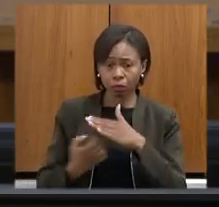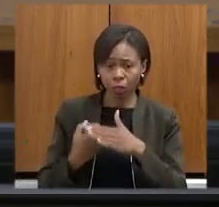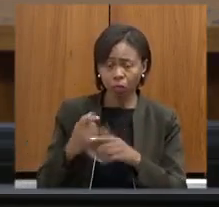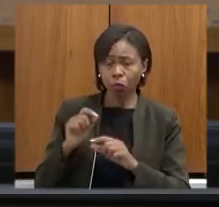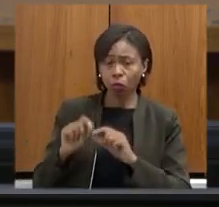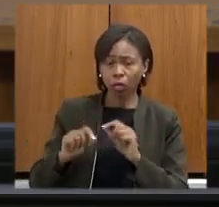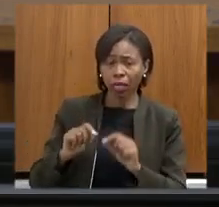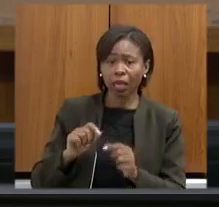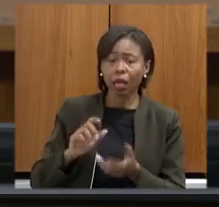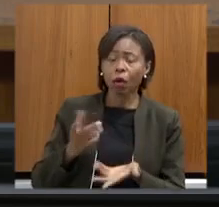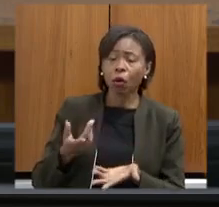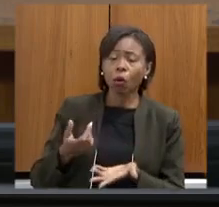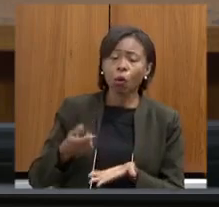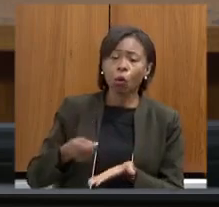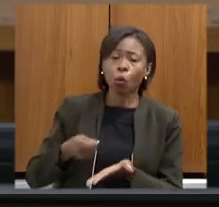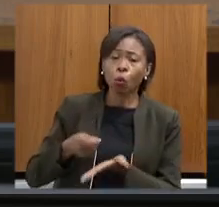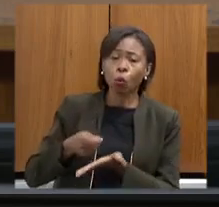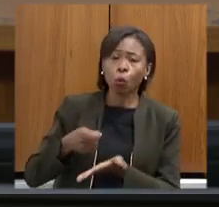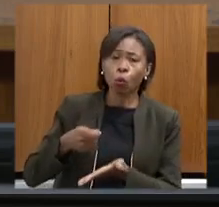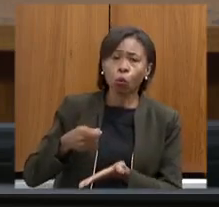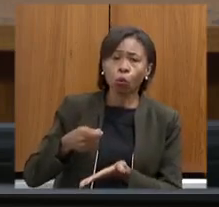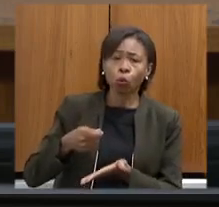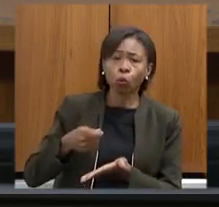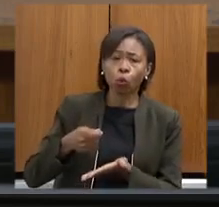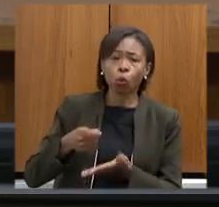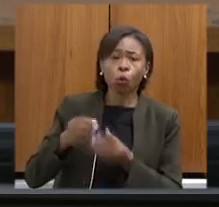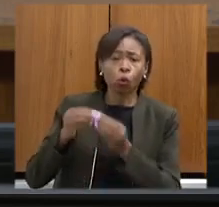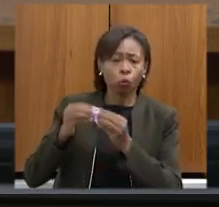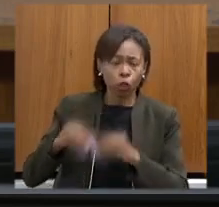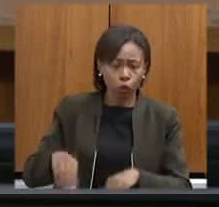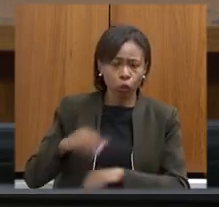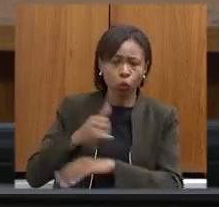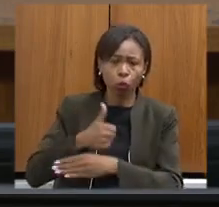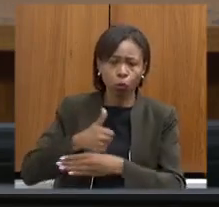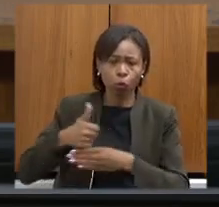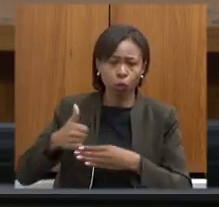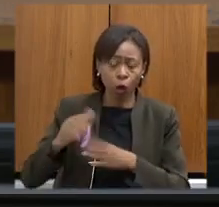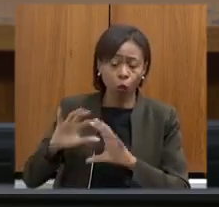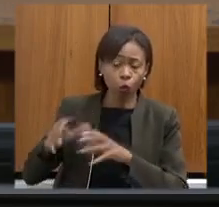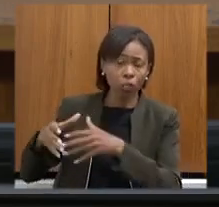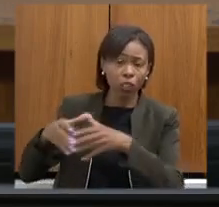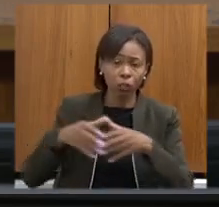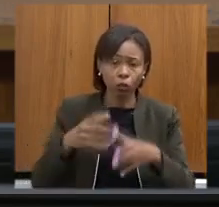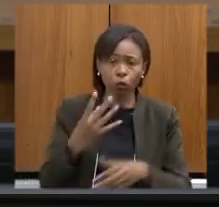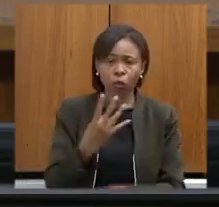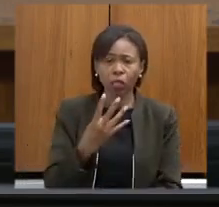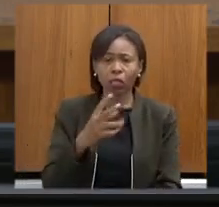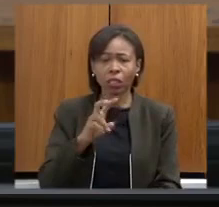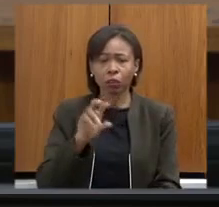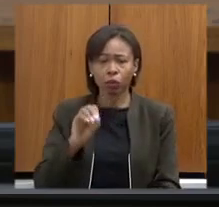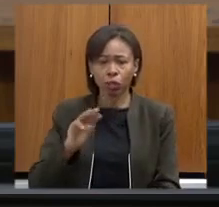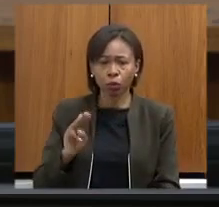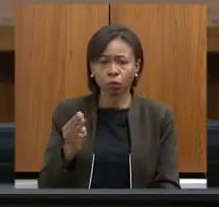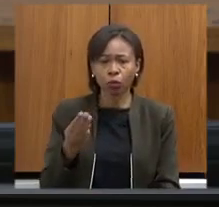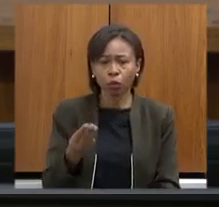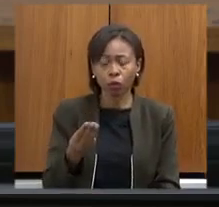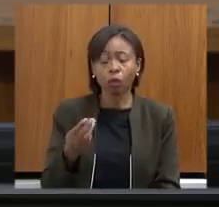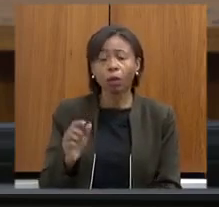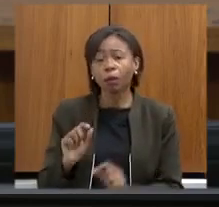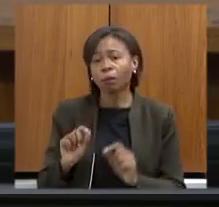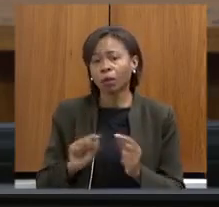não cumprimento do prazo e esse dano moral coletivo no valor de 450 milhões será investido em melhorias